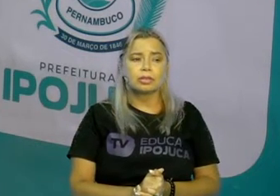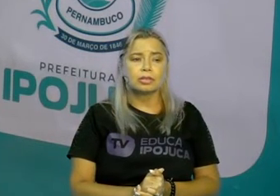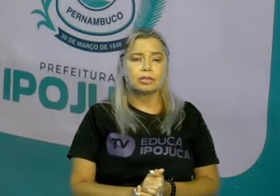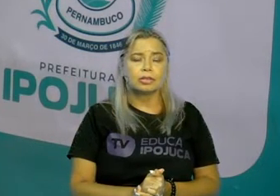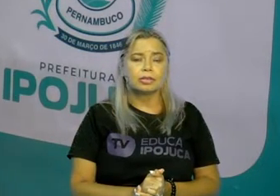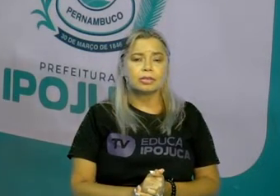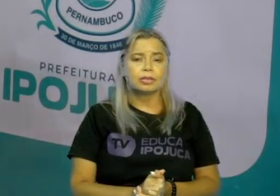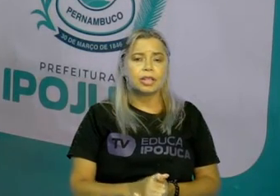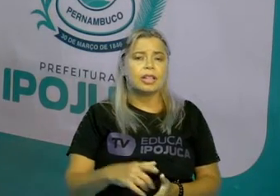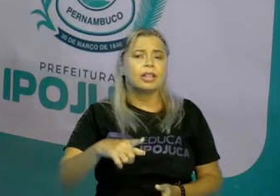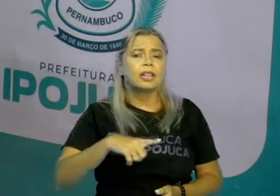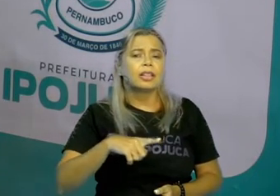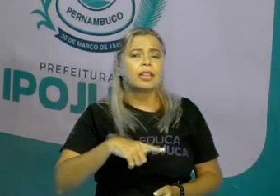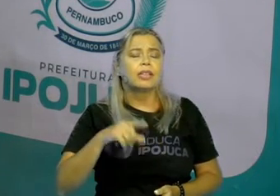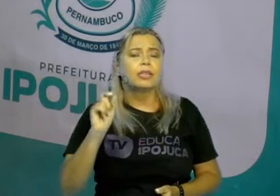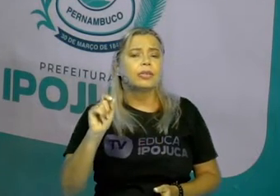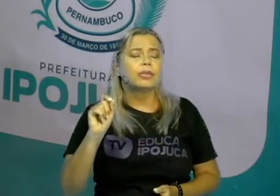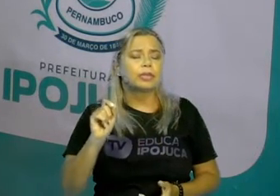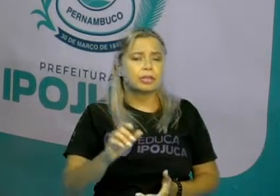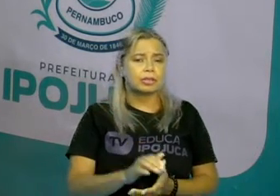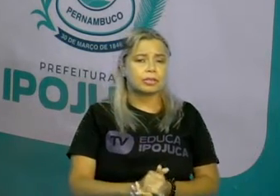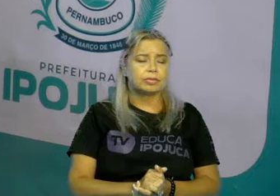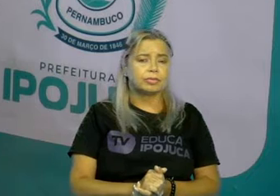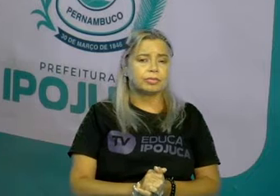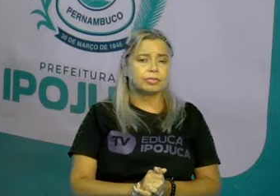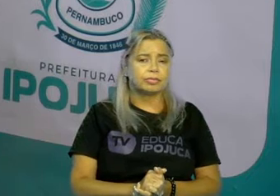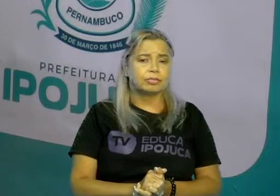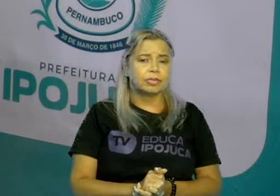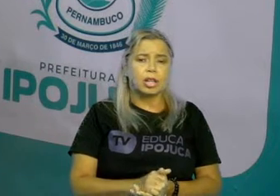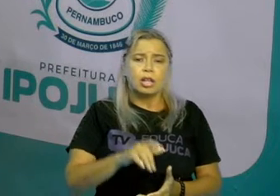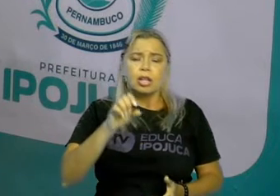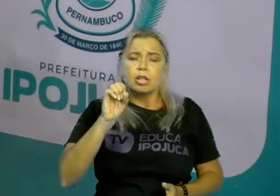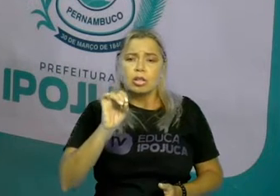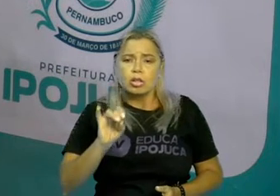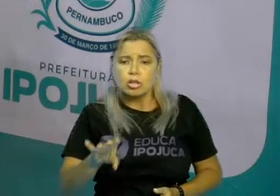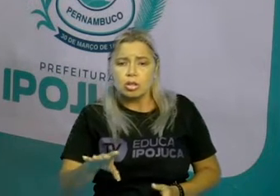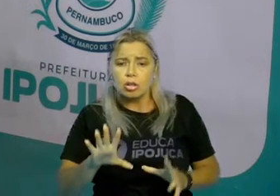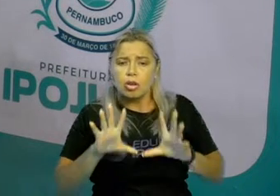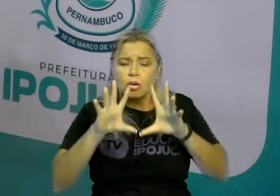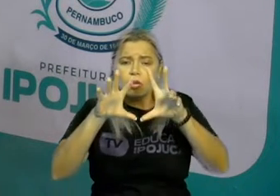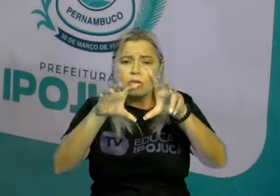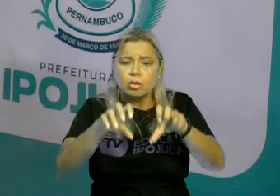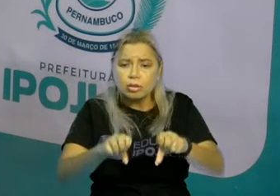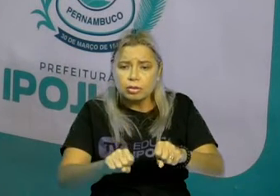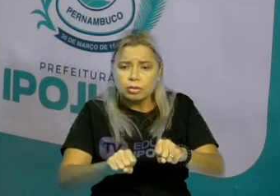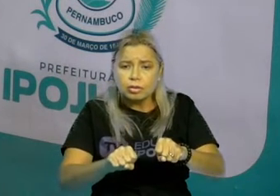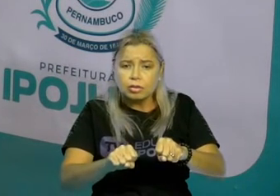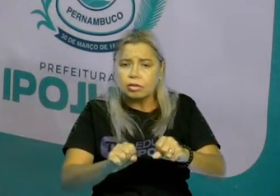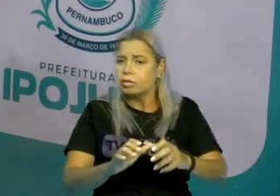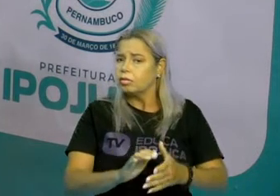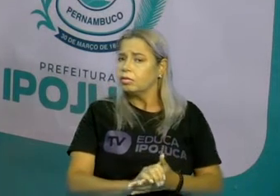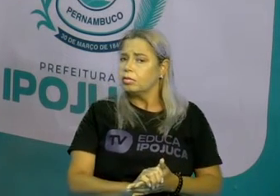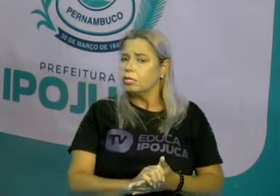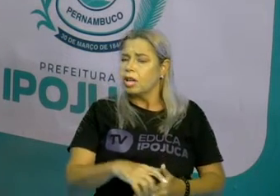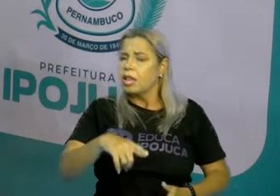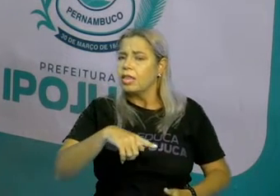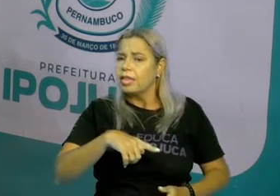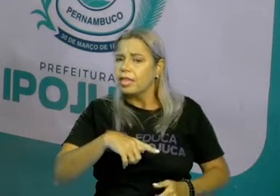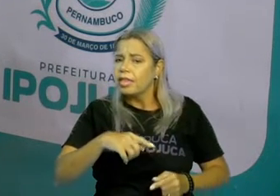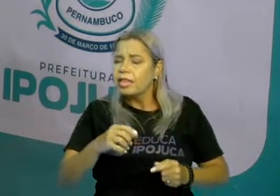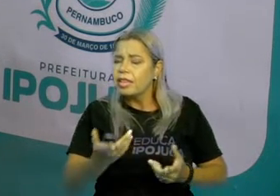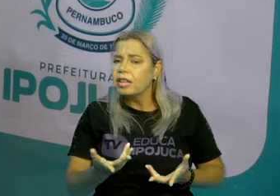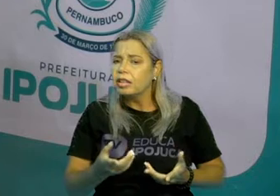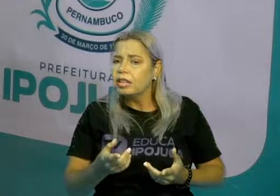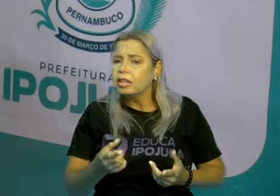Embaixo. quem é que está? Mas só é o animal? Temos mais alguma coisa? Eu acho que a gente tem um